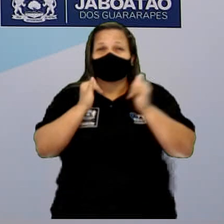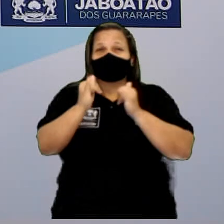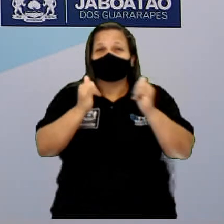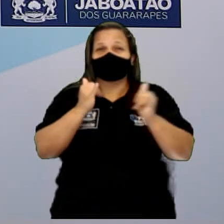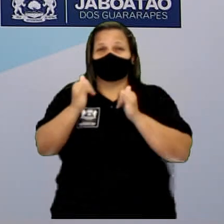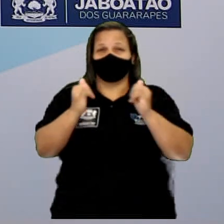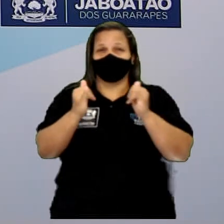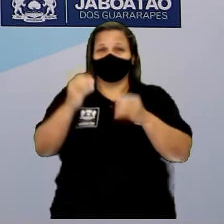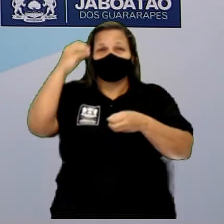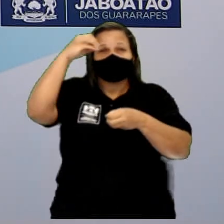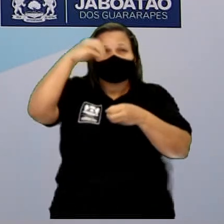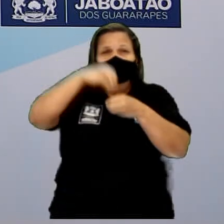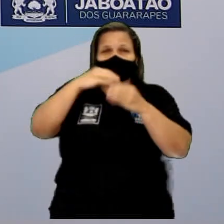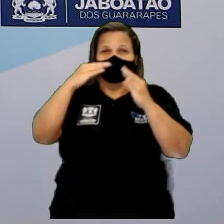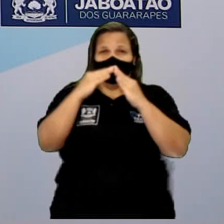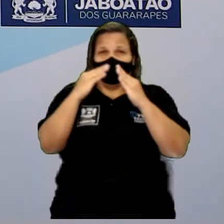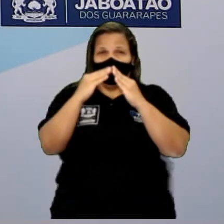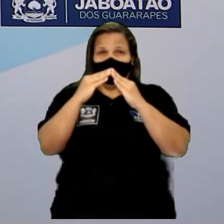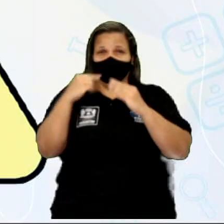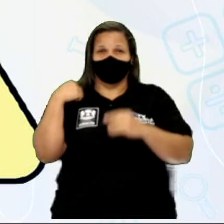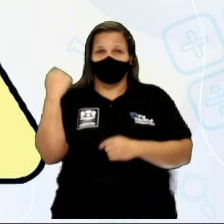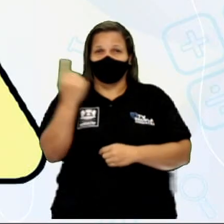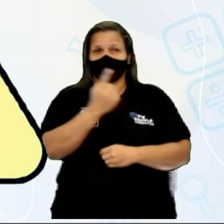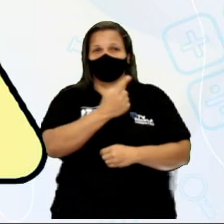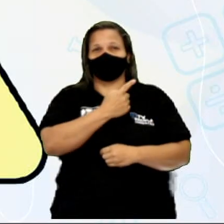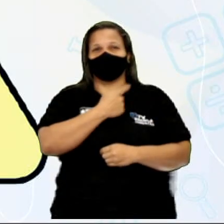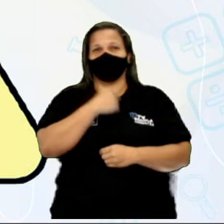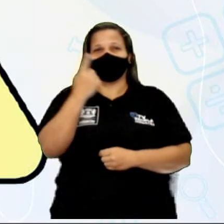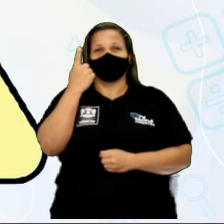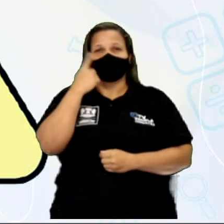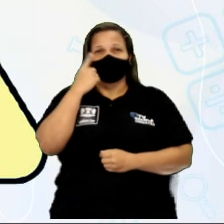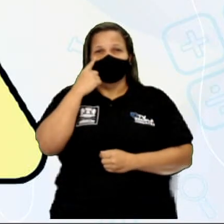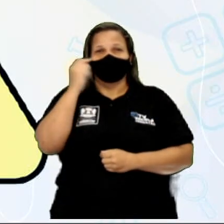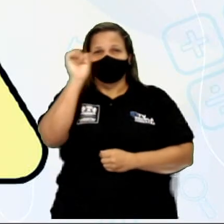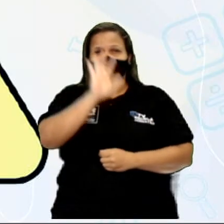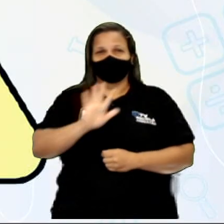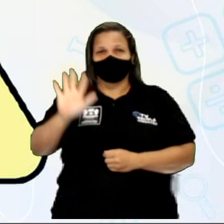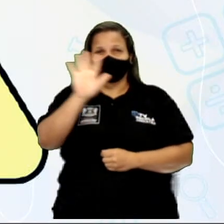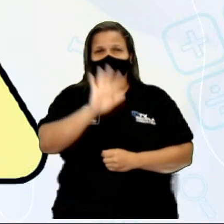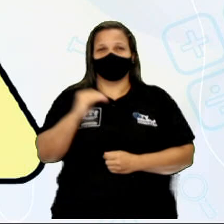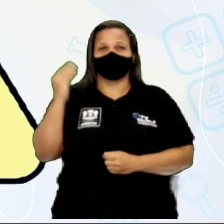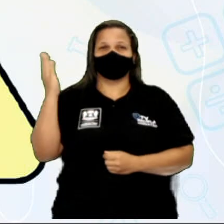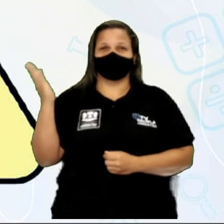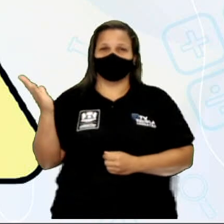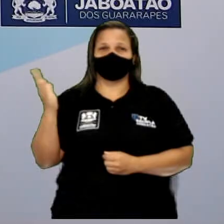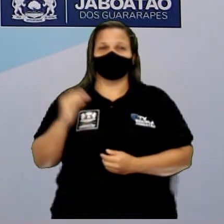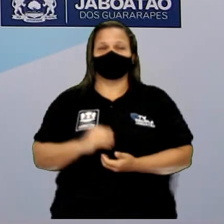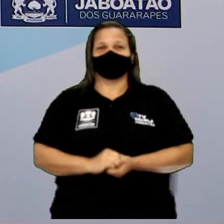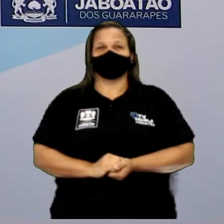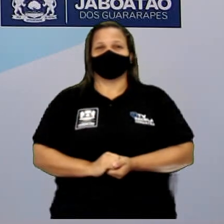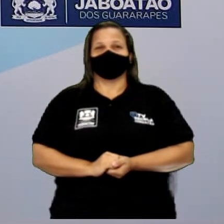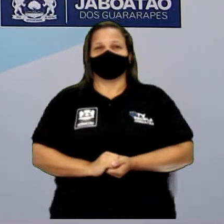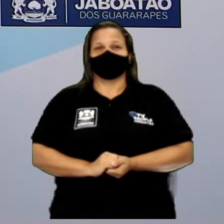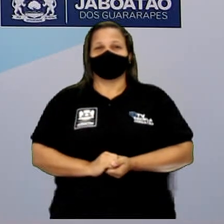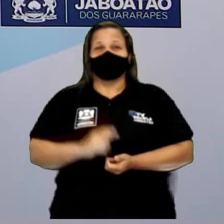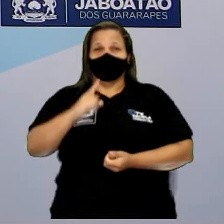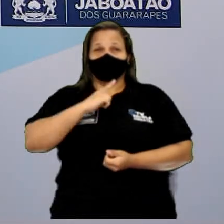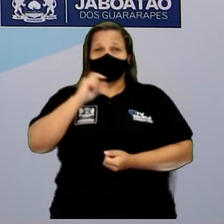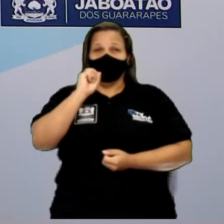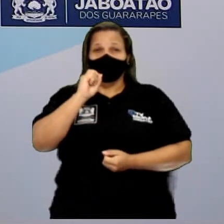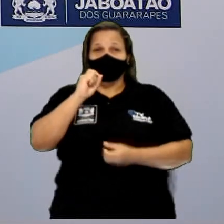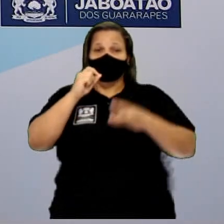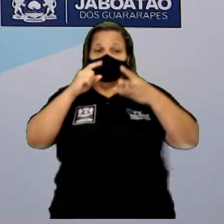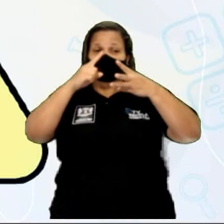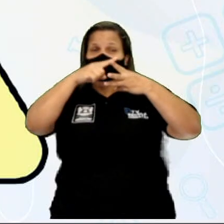nossa casa, certo? Vamos dar uma olhada aqui. Aqui está a relação dos três grandezas, das três